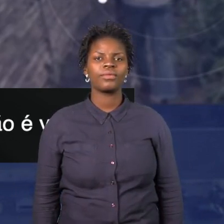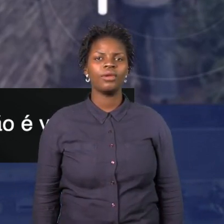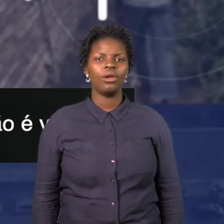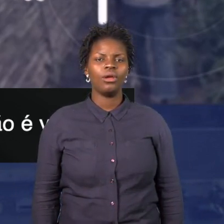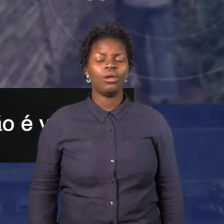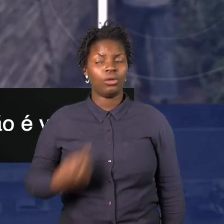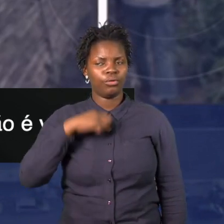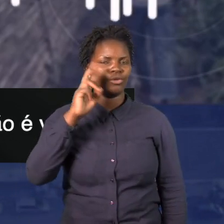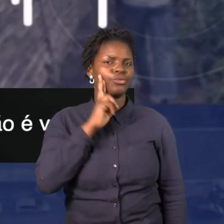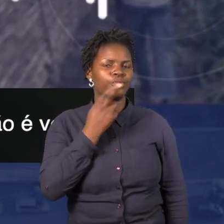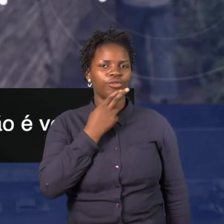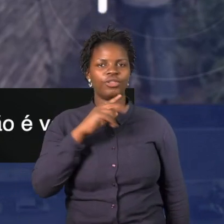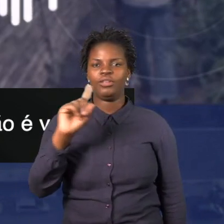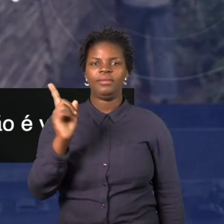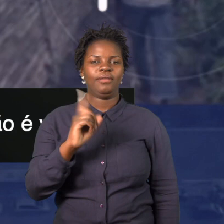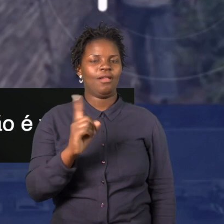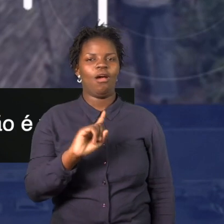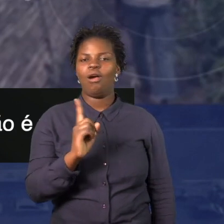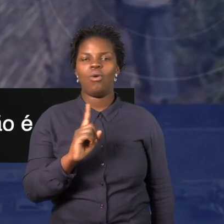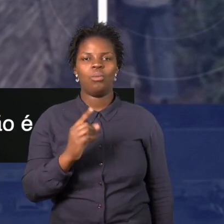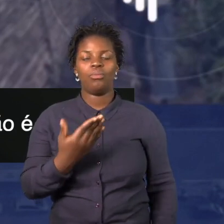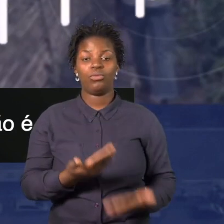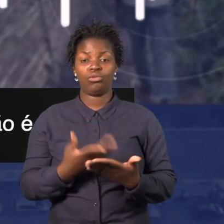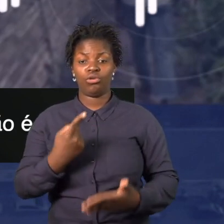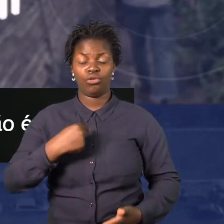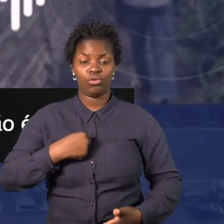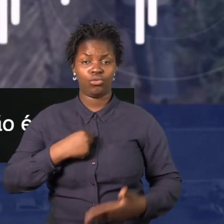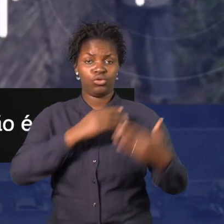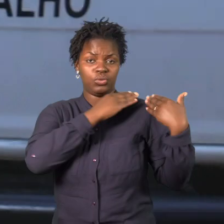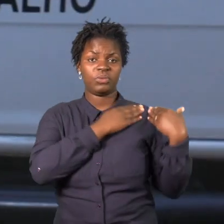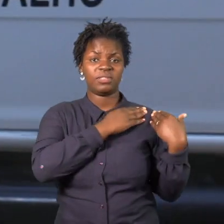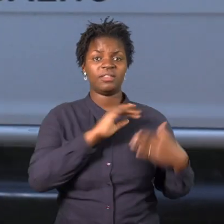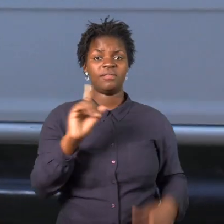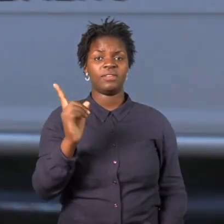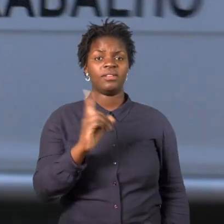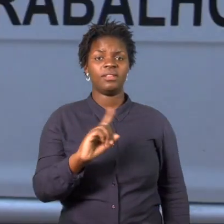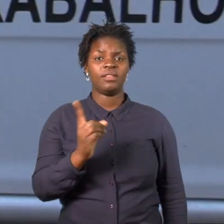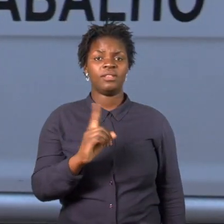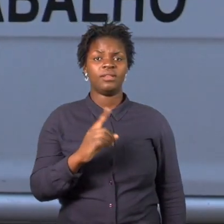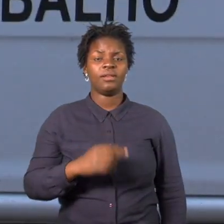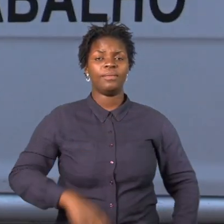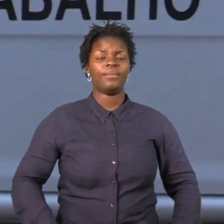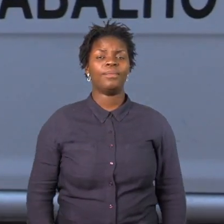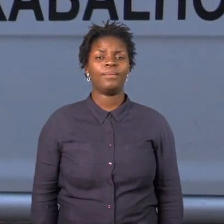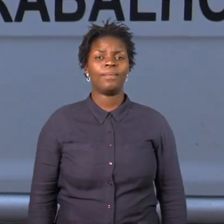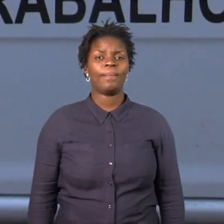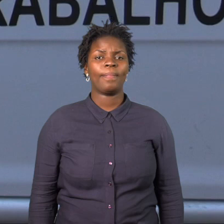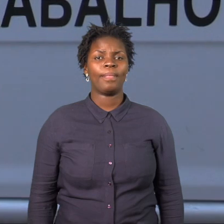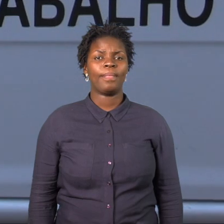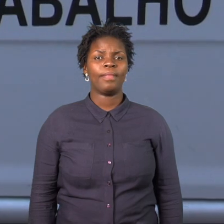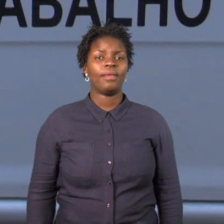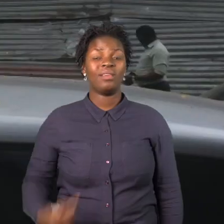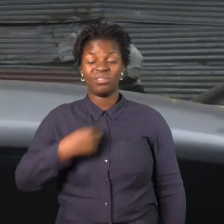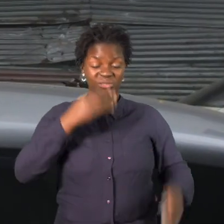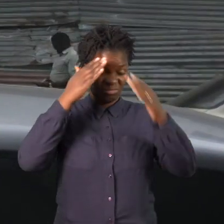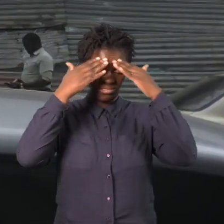estou a dar, nem fazer isso. E não é verdade isso ou não é verdade. Questionada a Inspeção Geral do Trabalho sobre o porquê